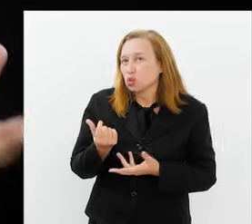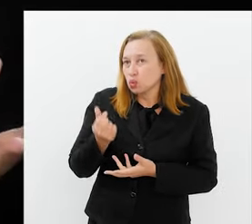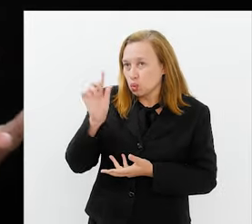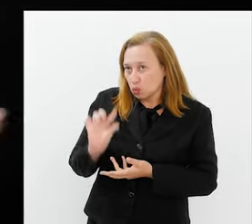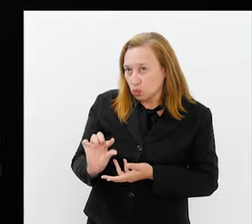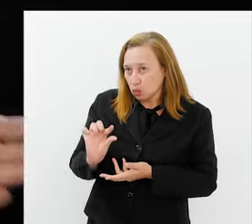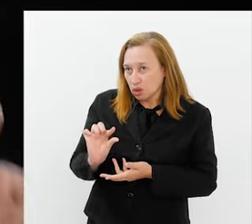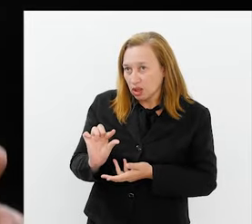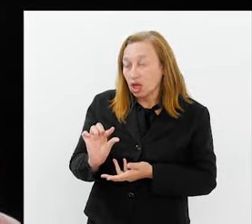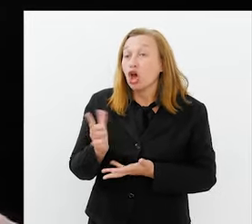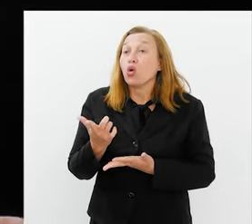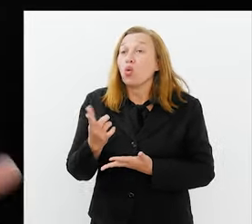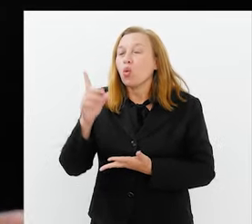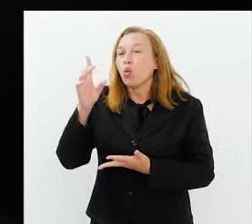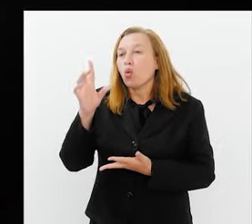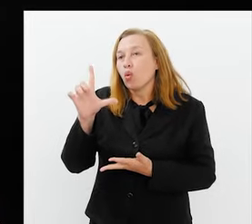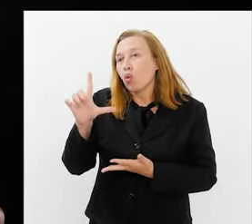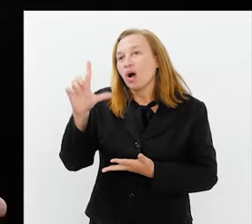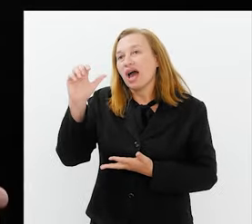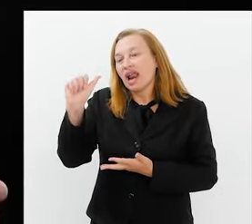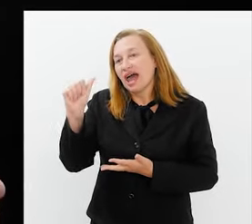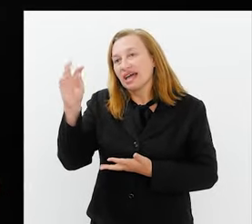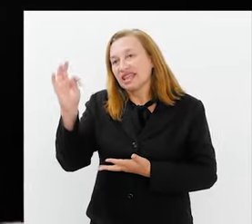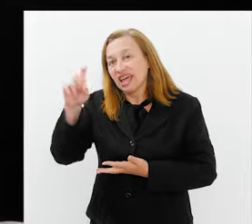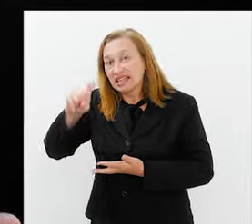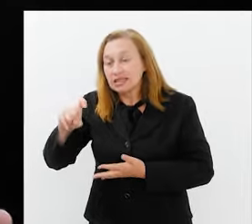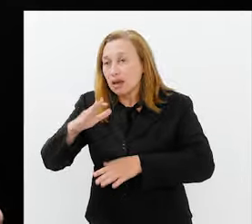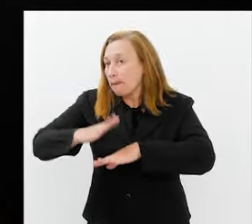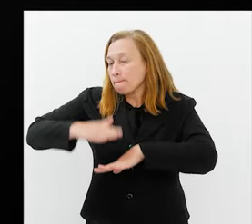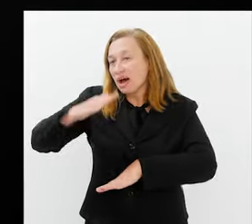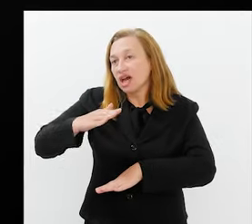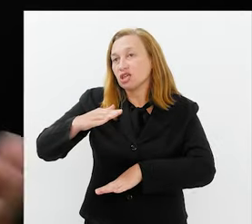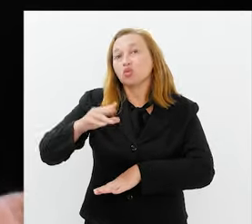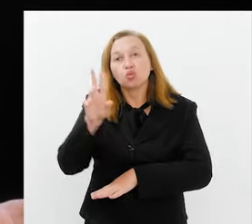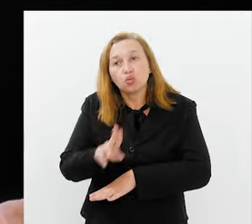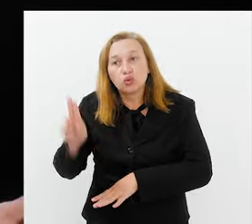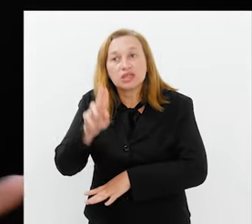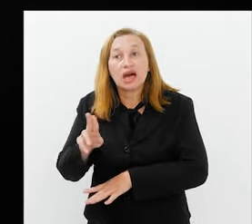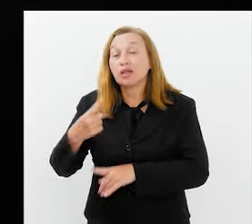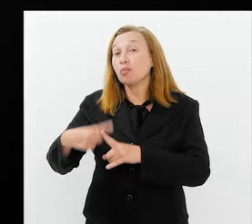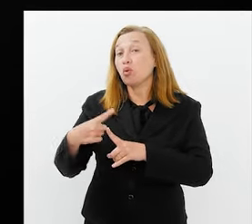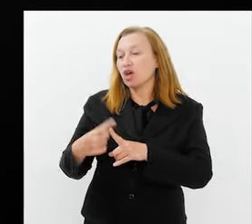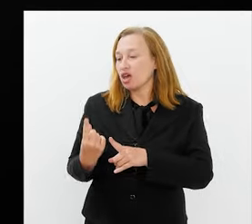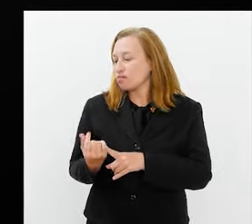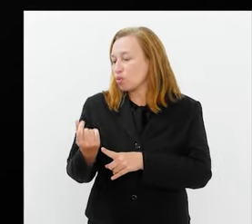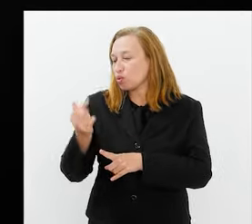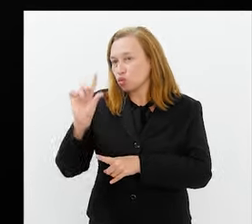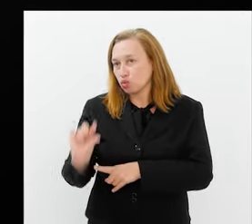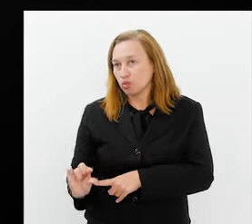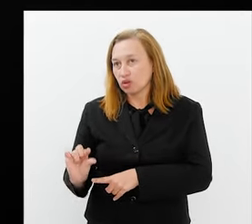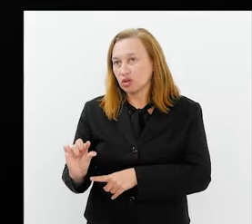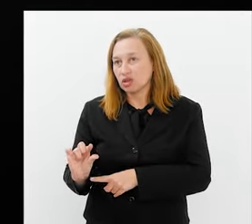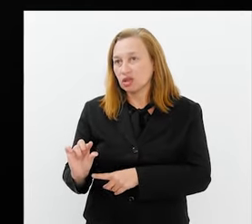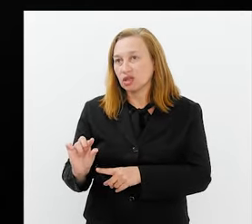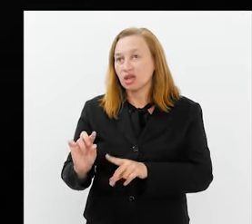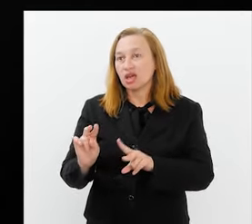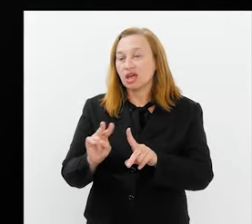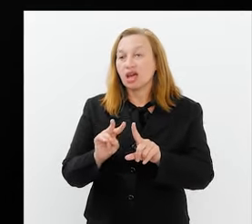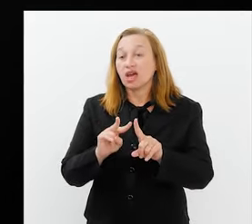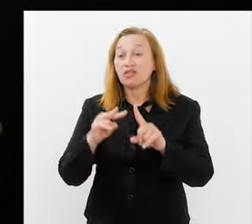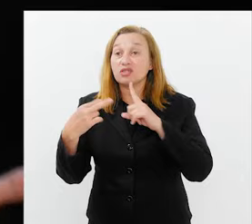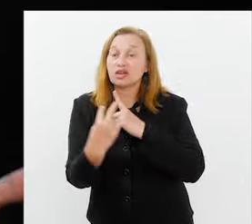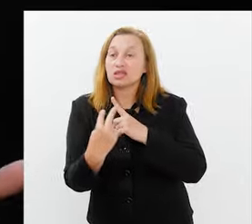custos, o látex é o que é mais usado. Então, facilitar a viabilidade de um projeto.